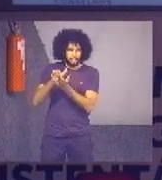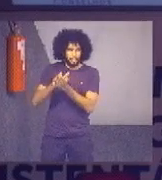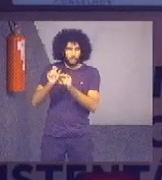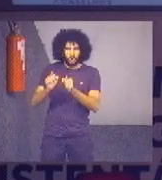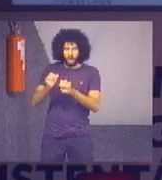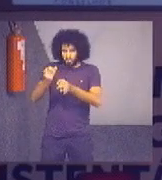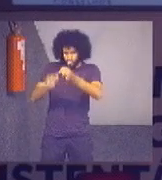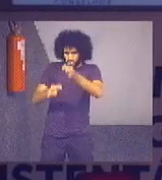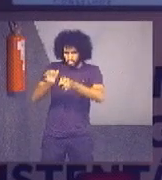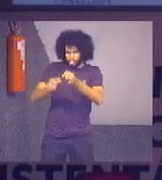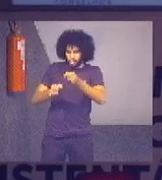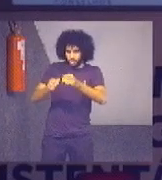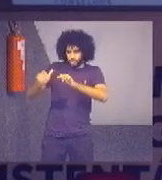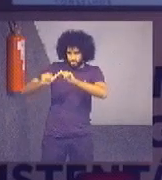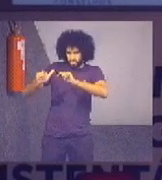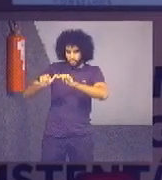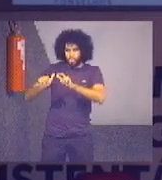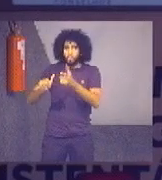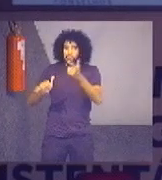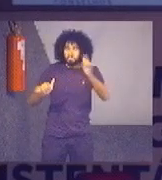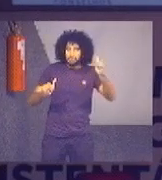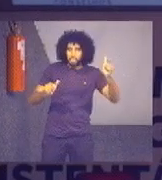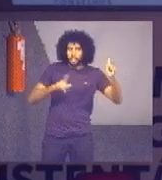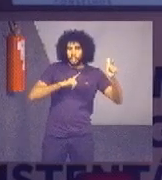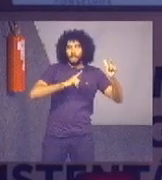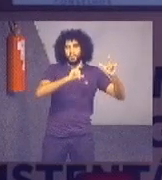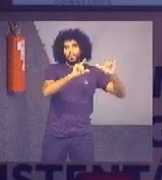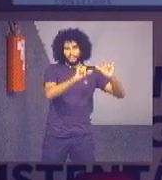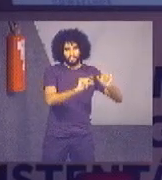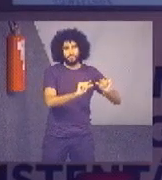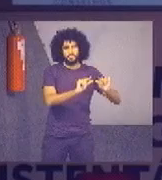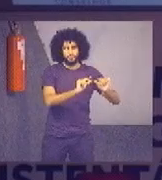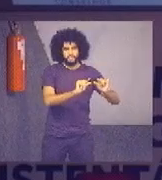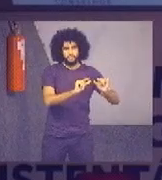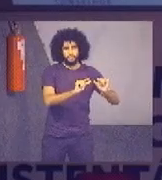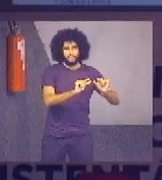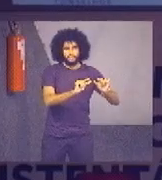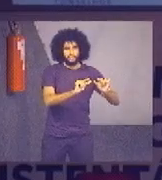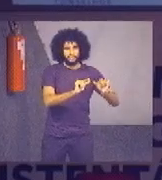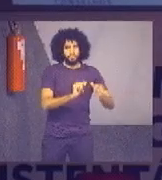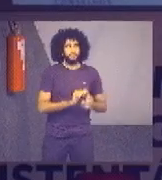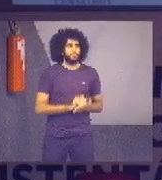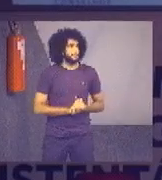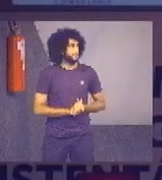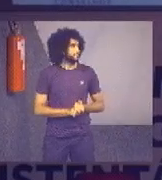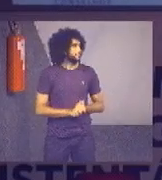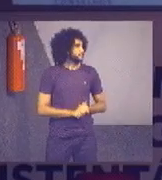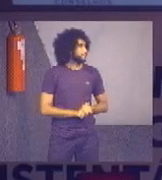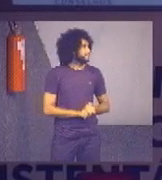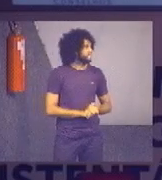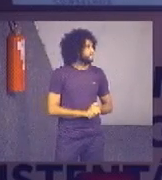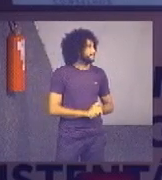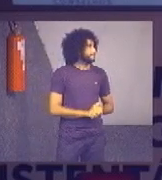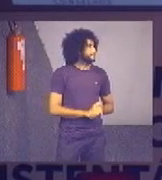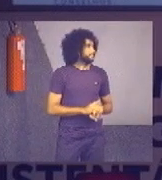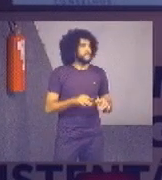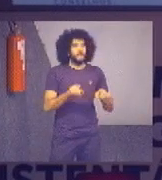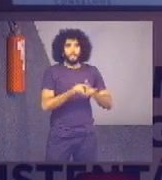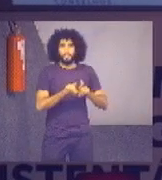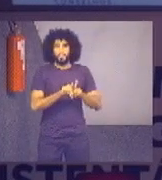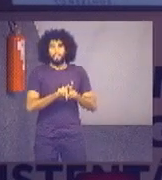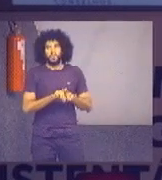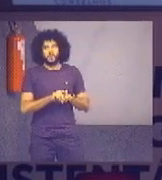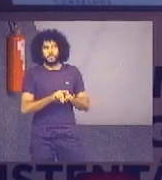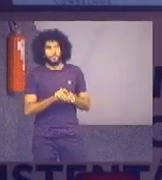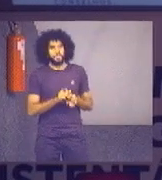trabalho. Em todos os demais, houve uma redução no número de equipamentos e, inclusive, no consolidado também.